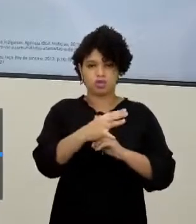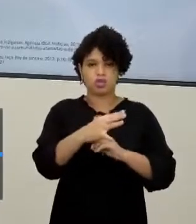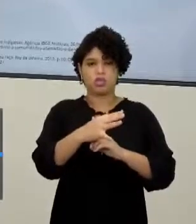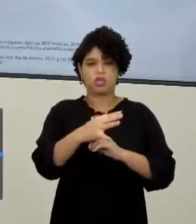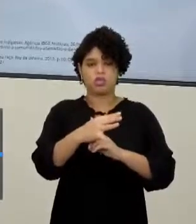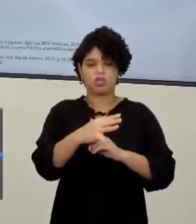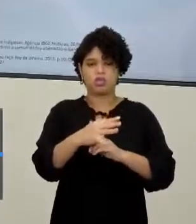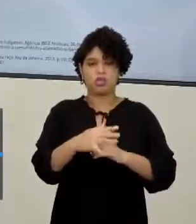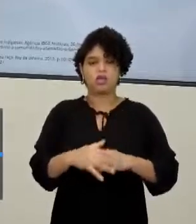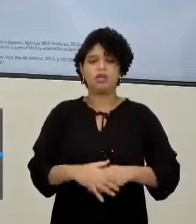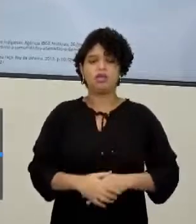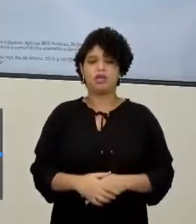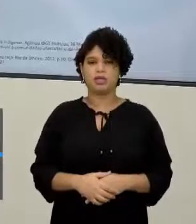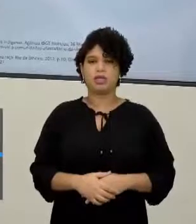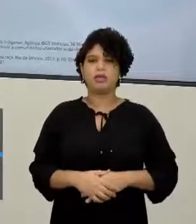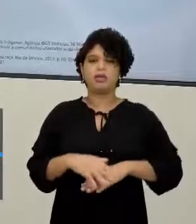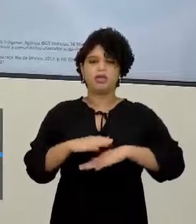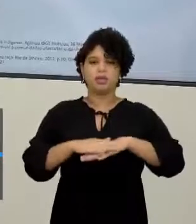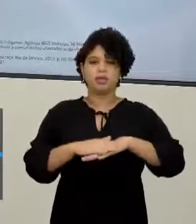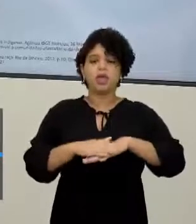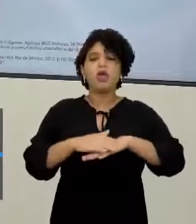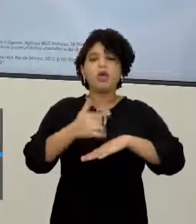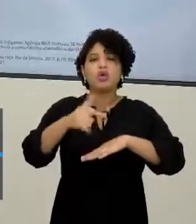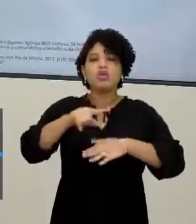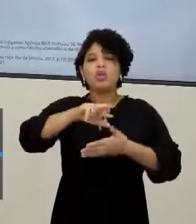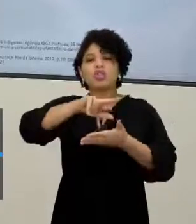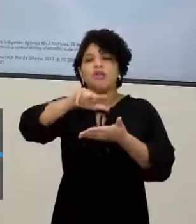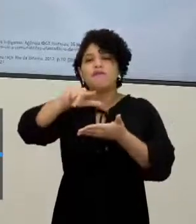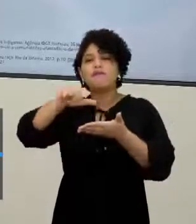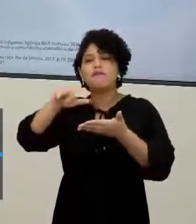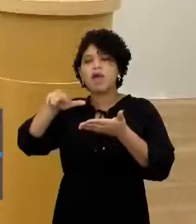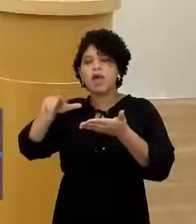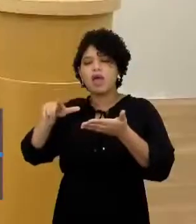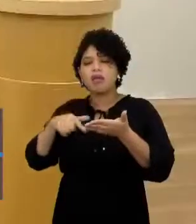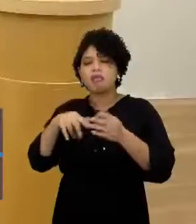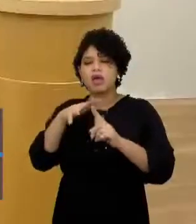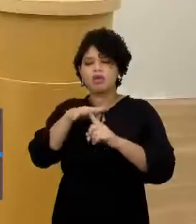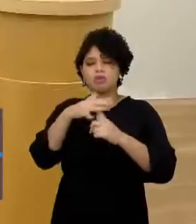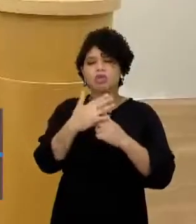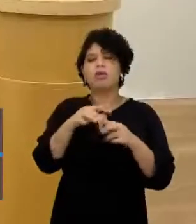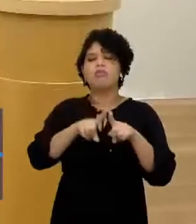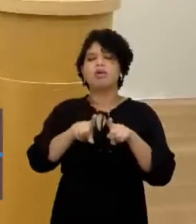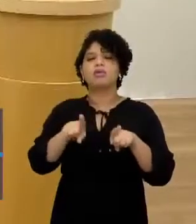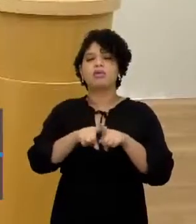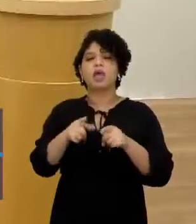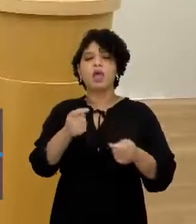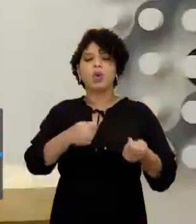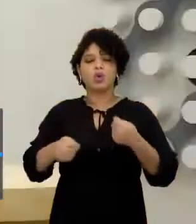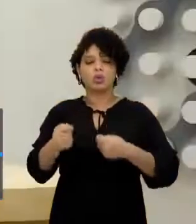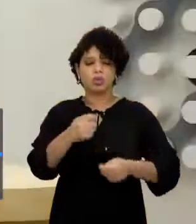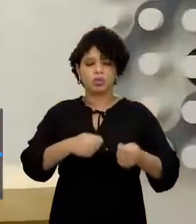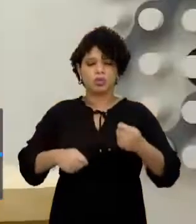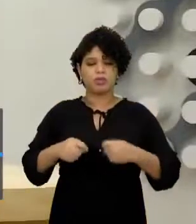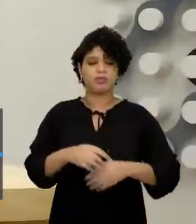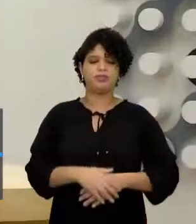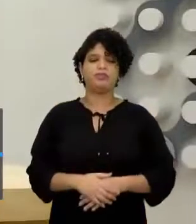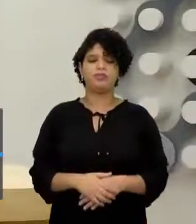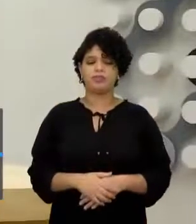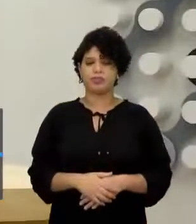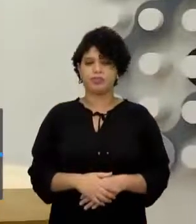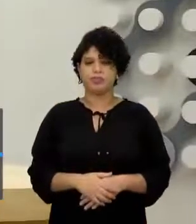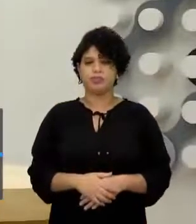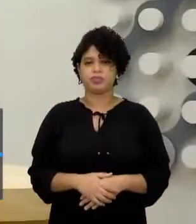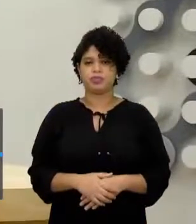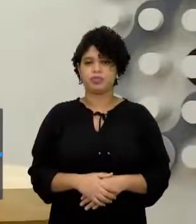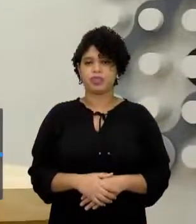vários aspectos Não é um aspecto Não só o aspecto social Mas também o aspecto econômico, né? É, o censo que dá